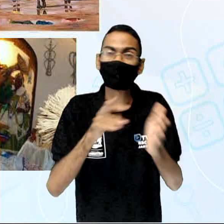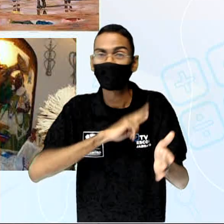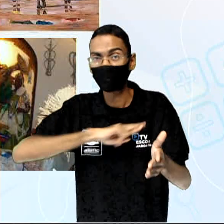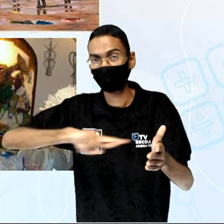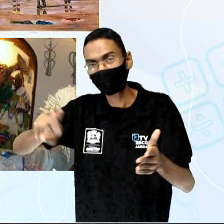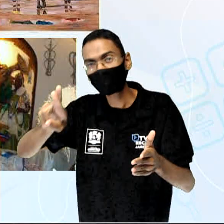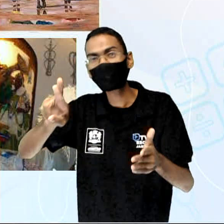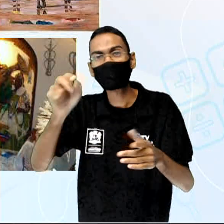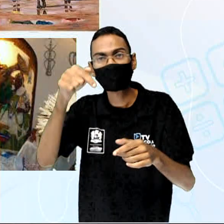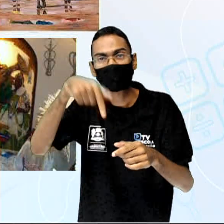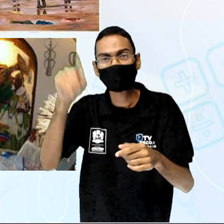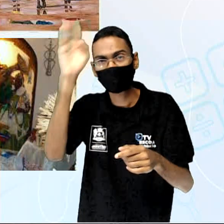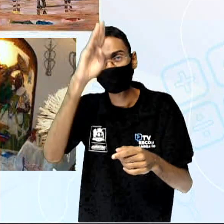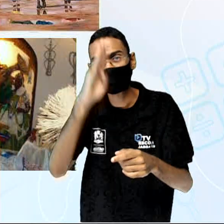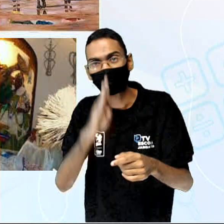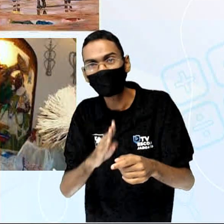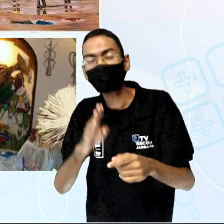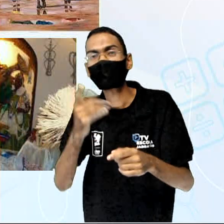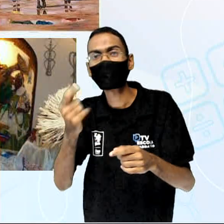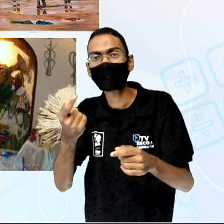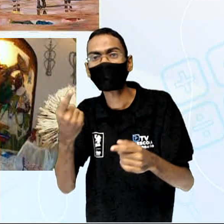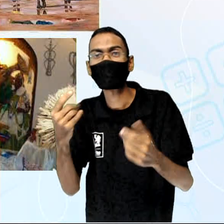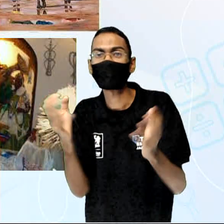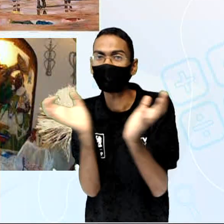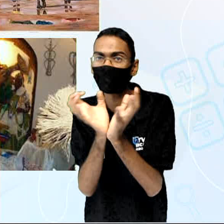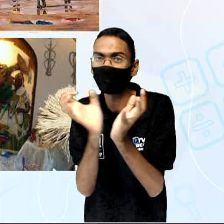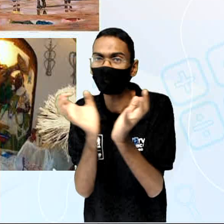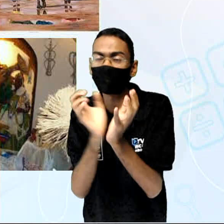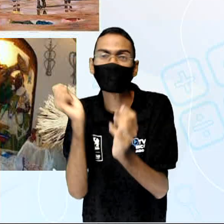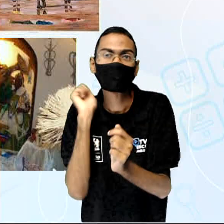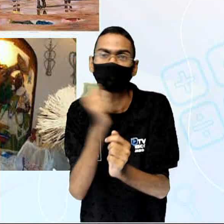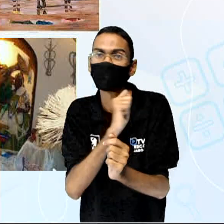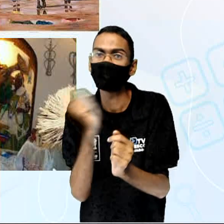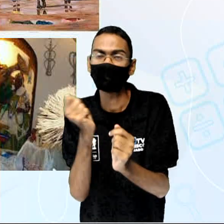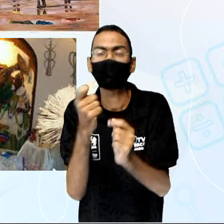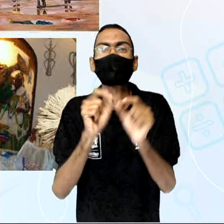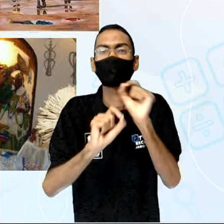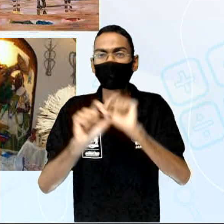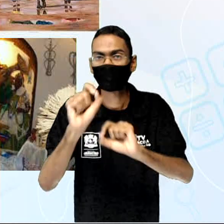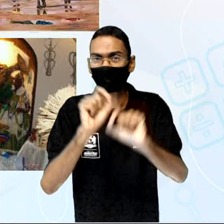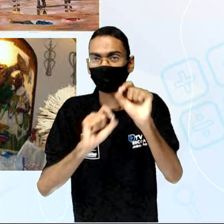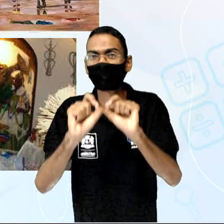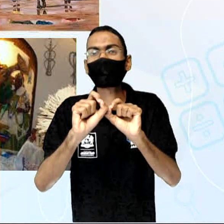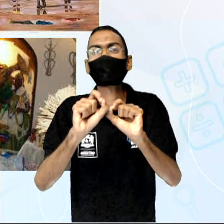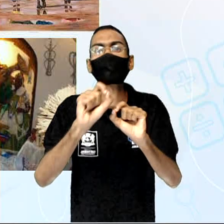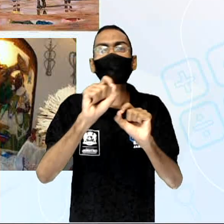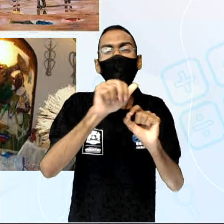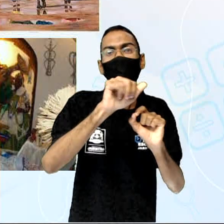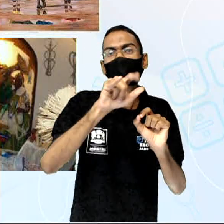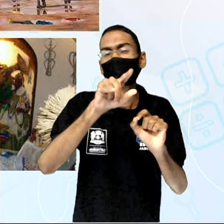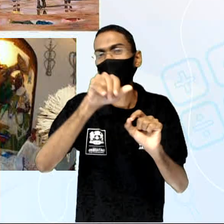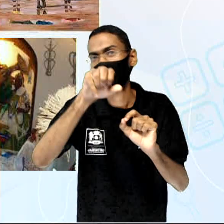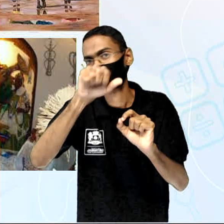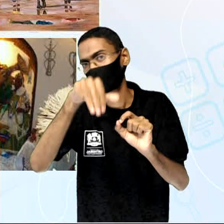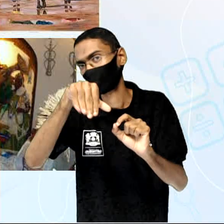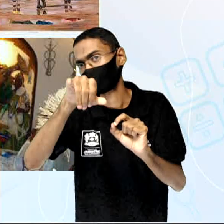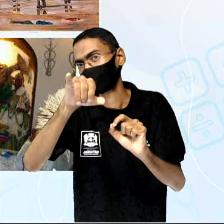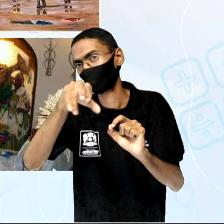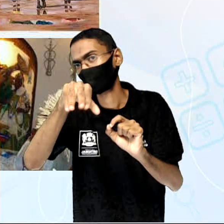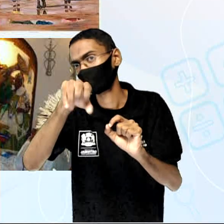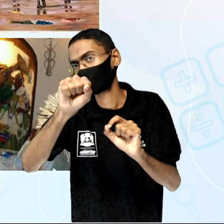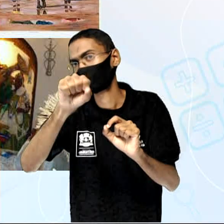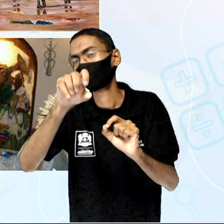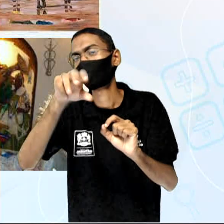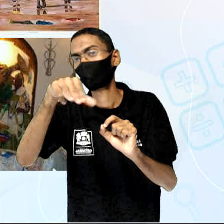porém, alguns grupos de escravos professavam o islamismo. E aí eu trago imagens de diferentes